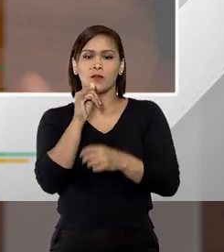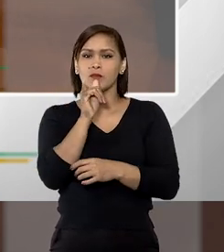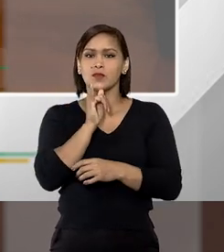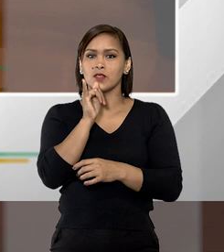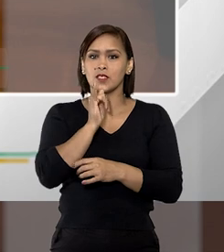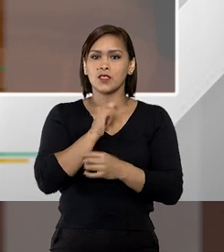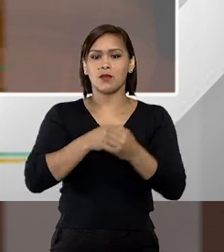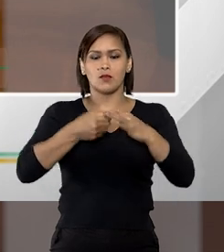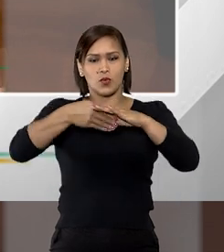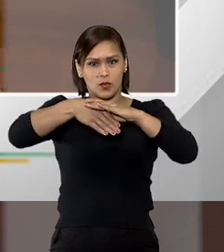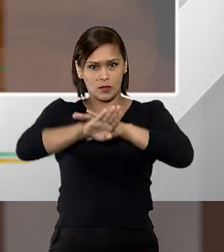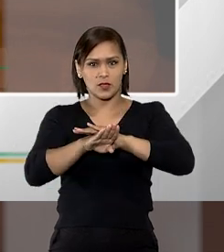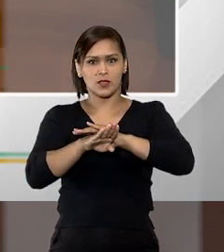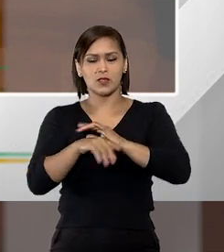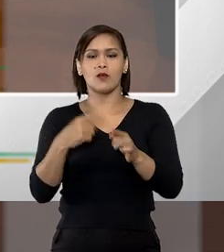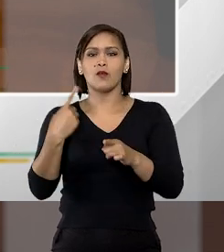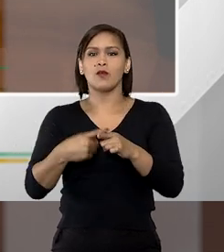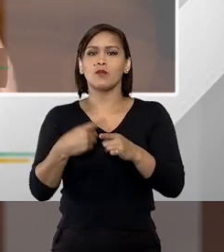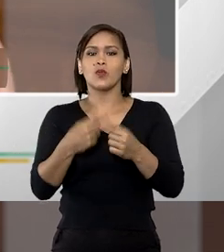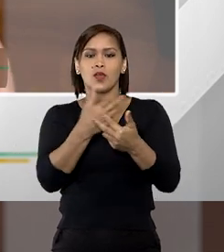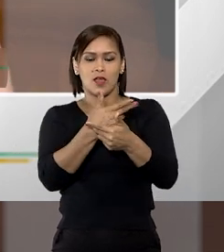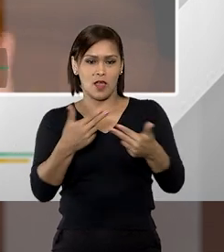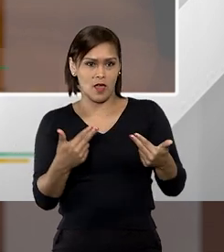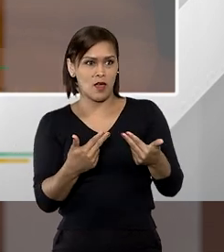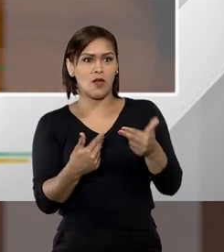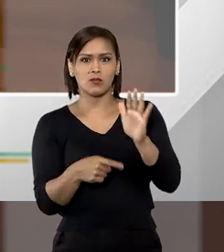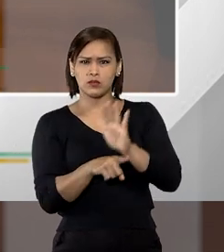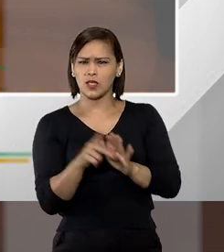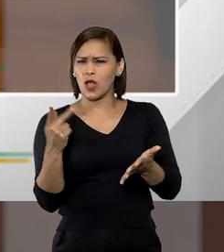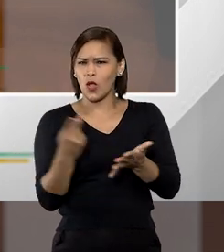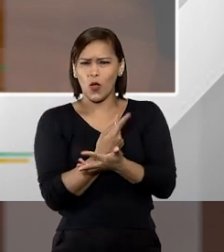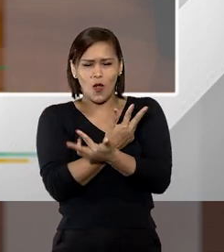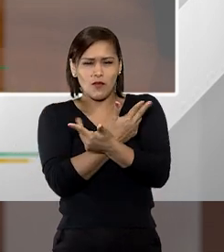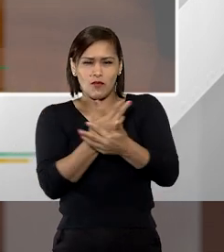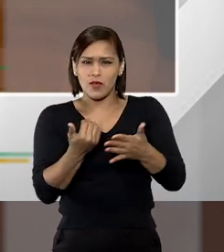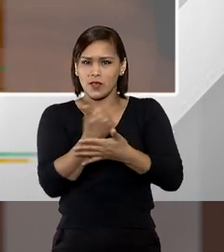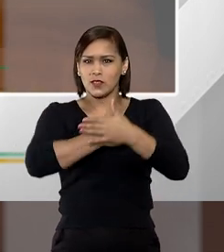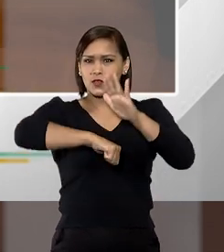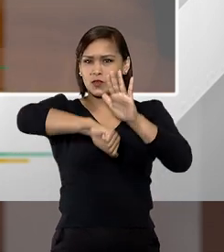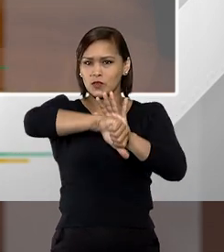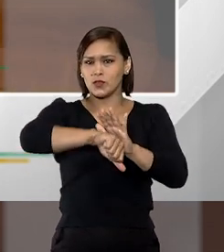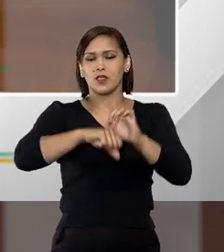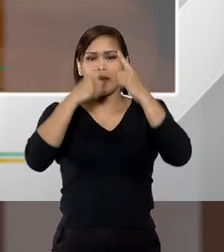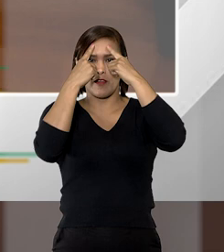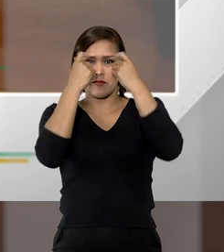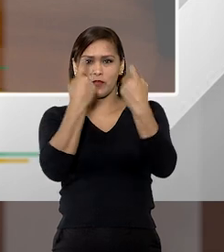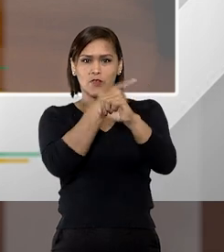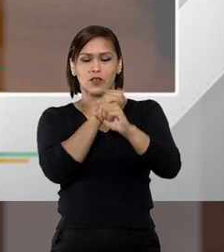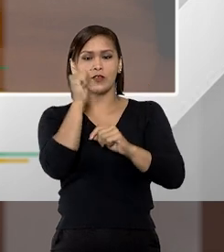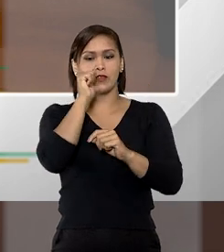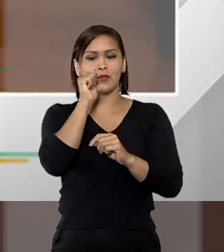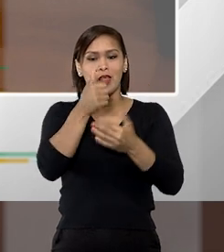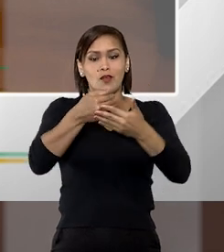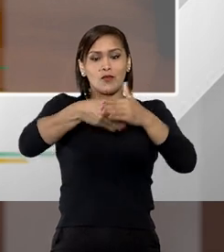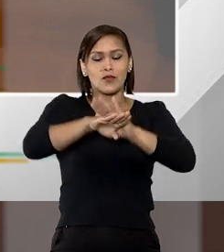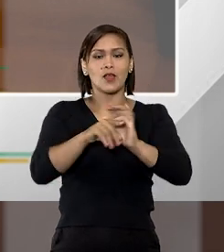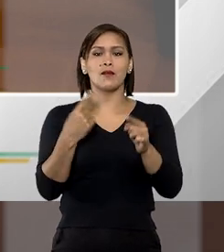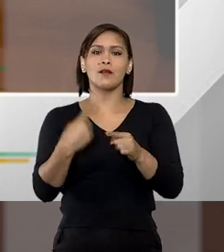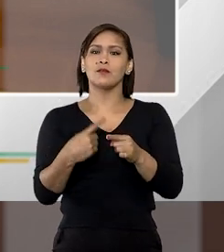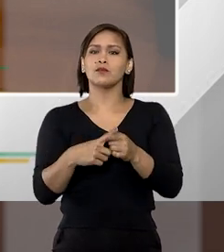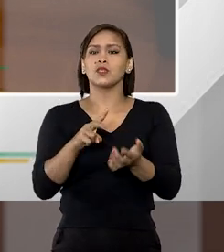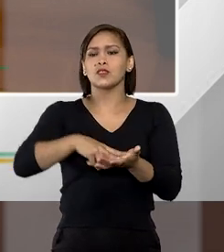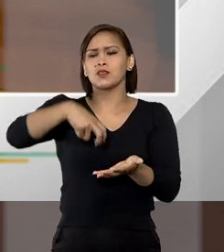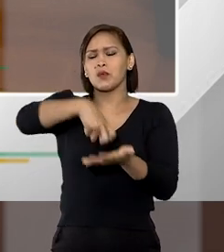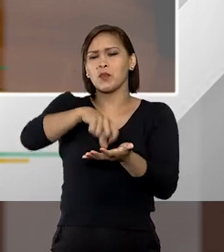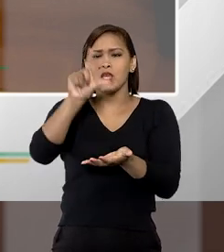exemplo com a prescrição porque é algo né doutor José Nildo que acontece muito nos crimes de violência contra a mulher a prescrição porque normalmente são